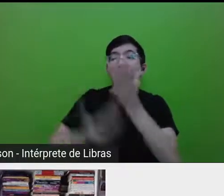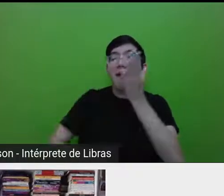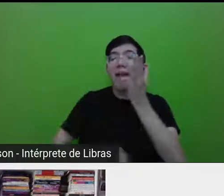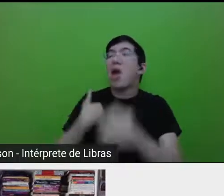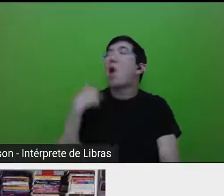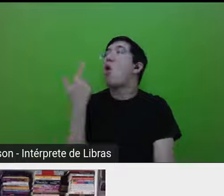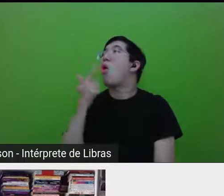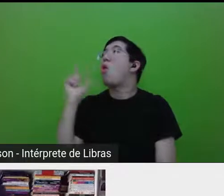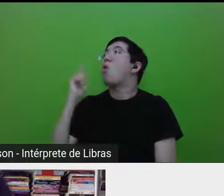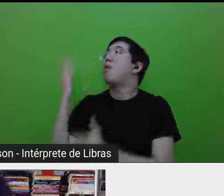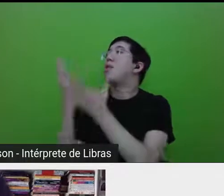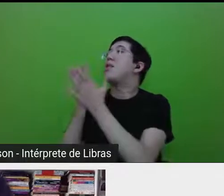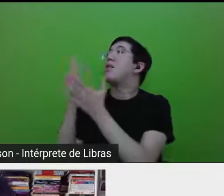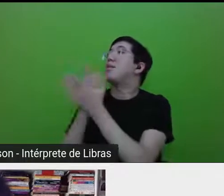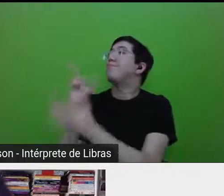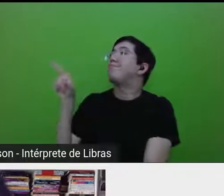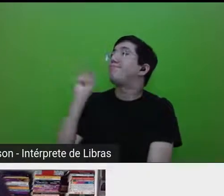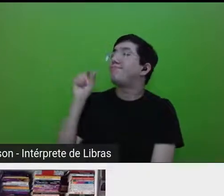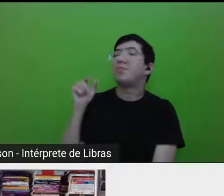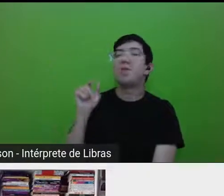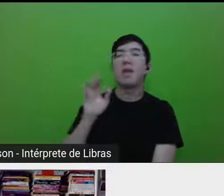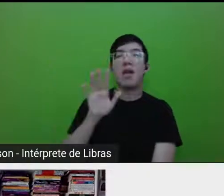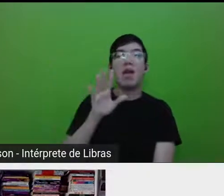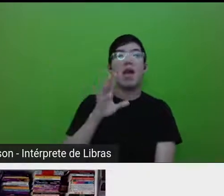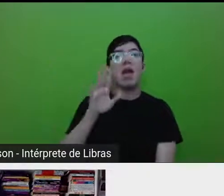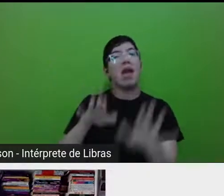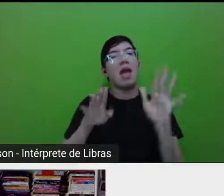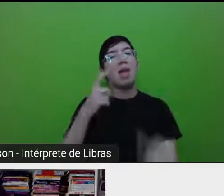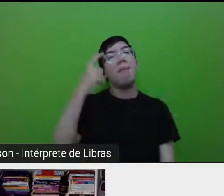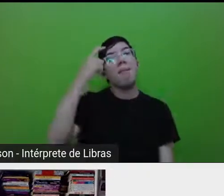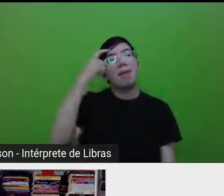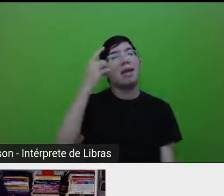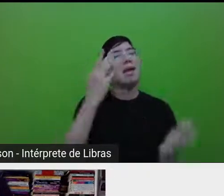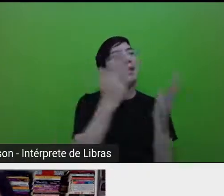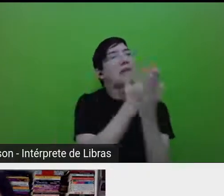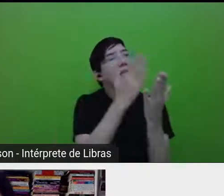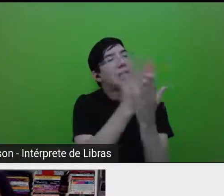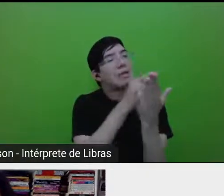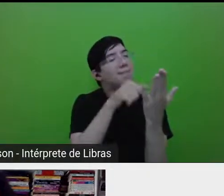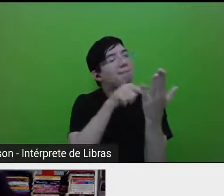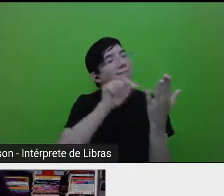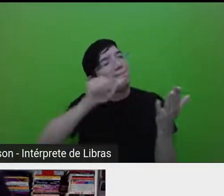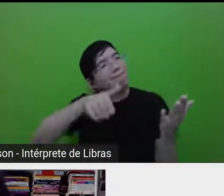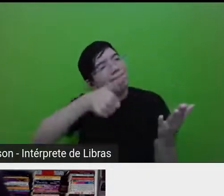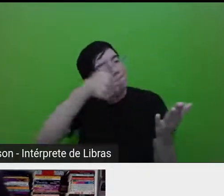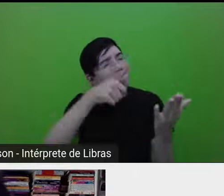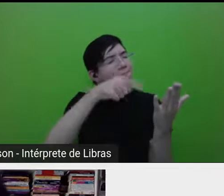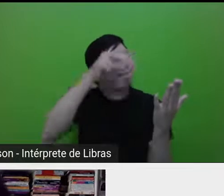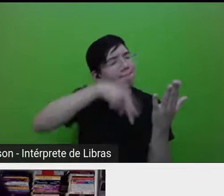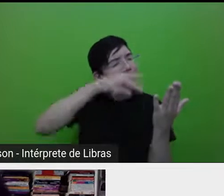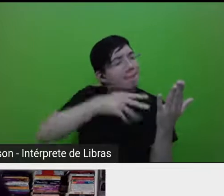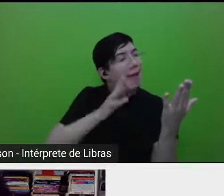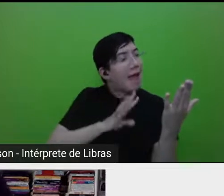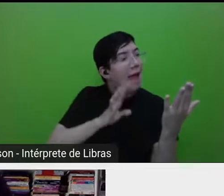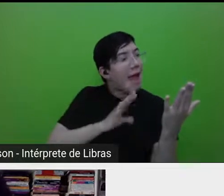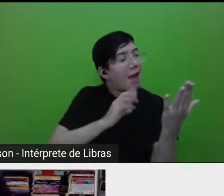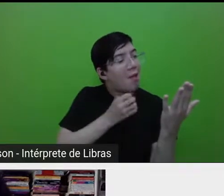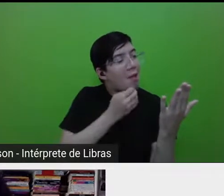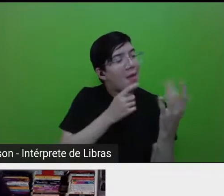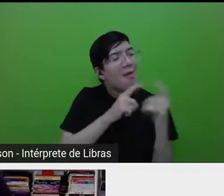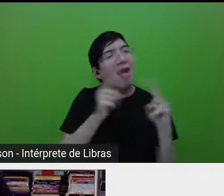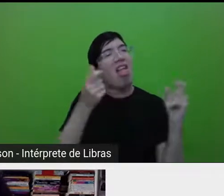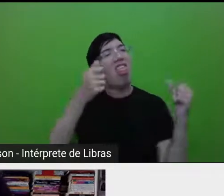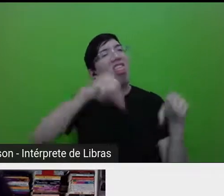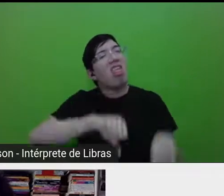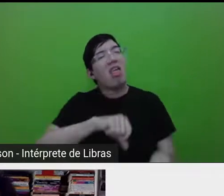livro que a gente espera que vá melhorando, e ele não melhora, né? Nada acontece, o pior é. Então, aí, a minha intenção